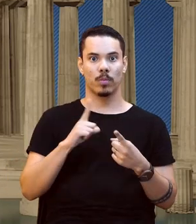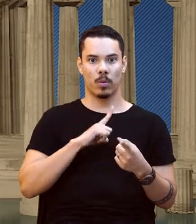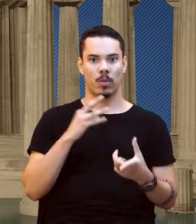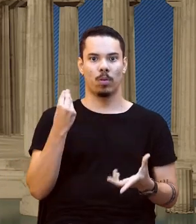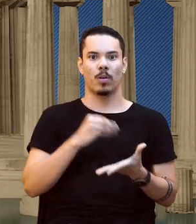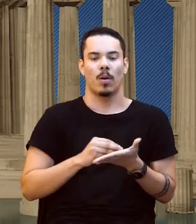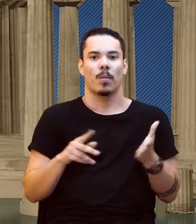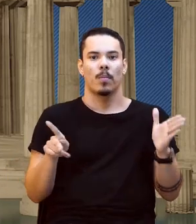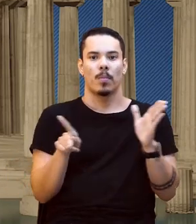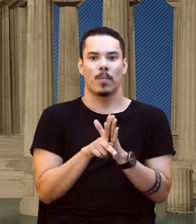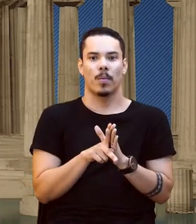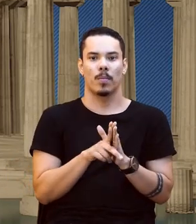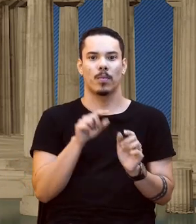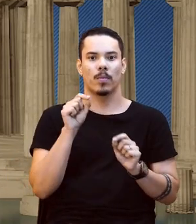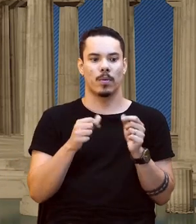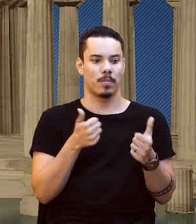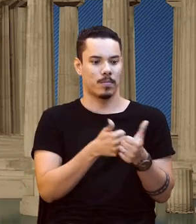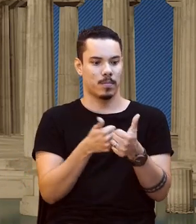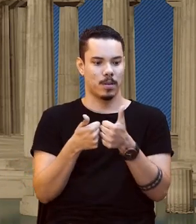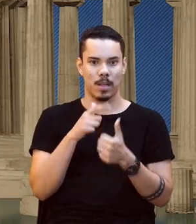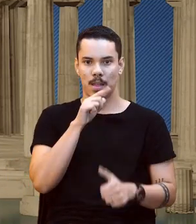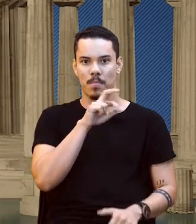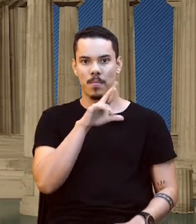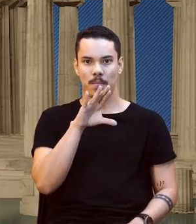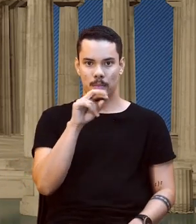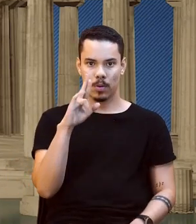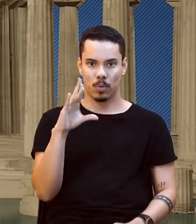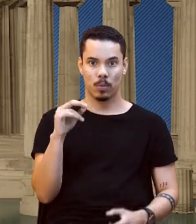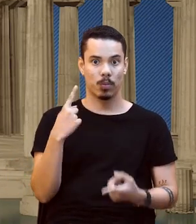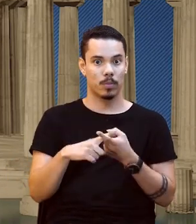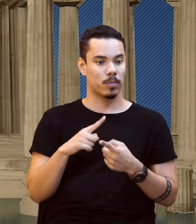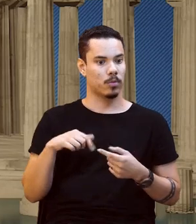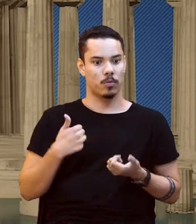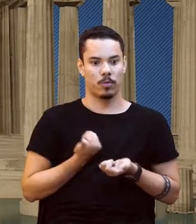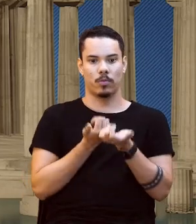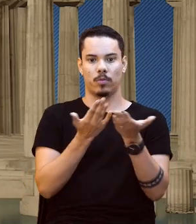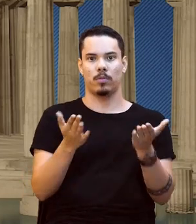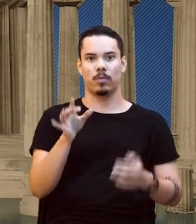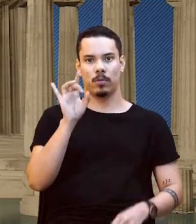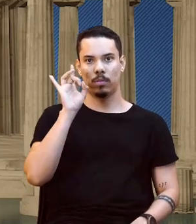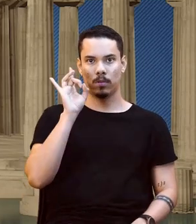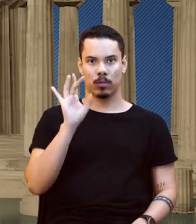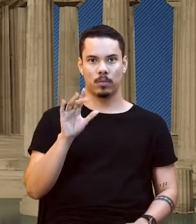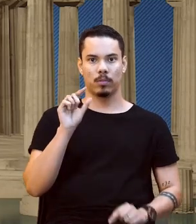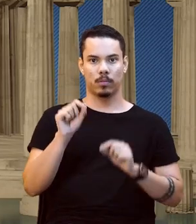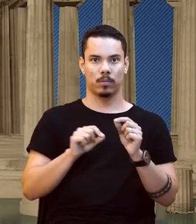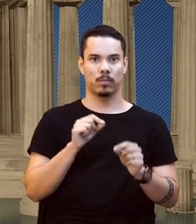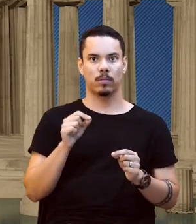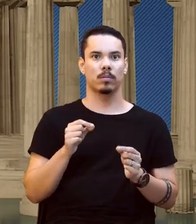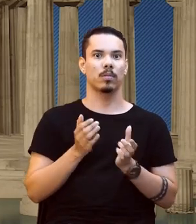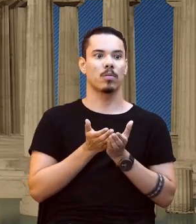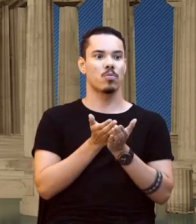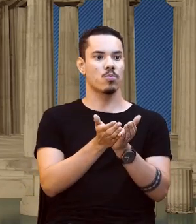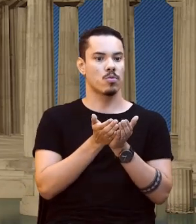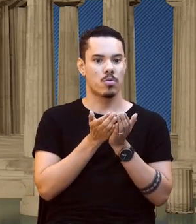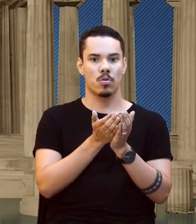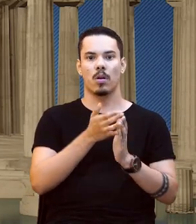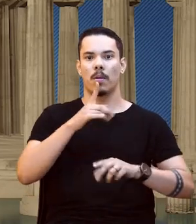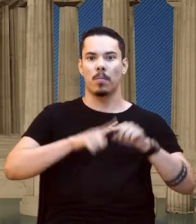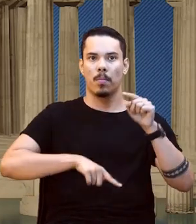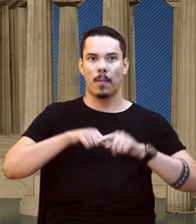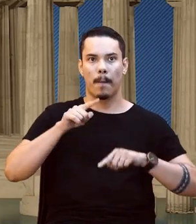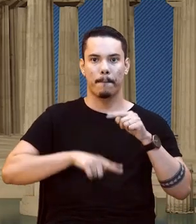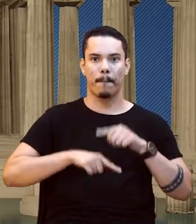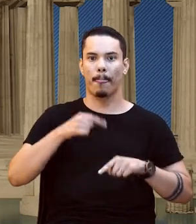que ela é tão importante que ela não oferece só questão, ela oferece a embarcação, a travessia de produtos alimentícios,